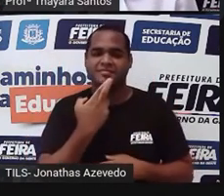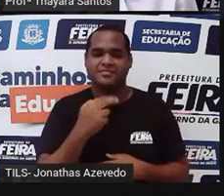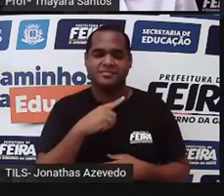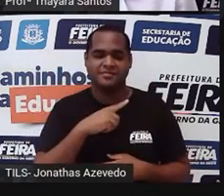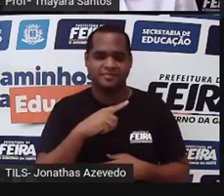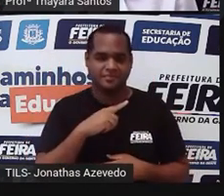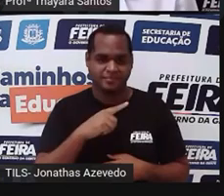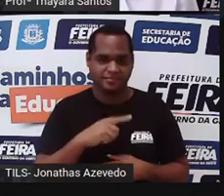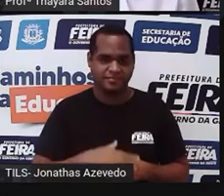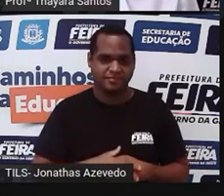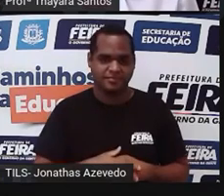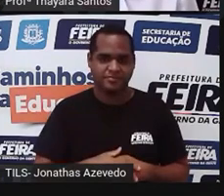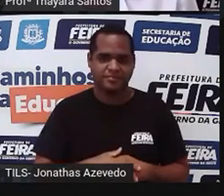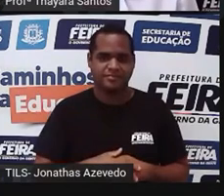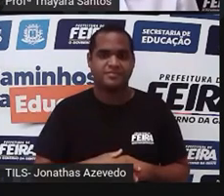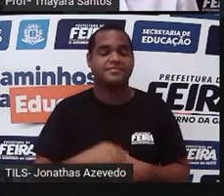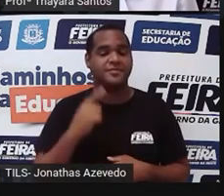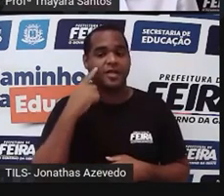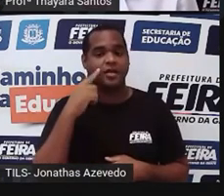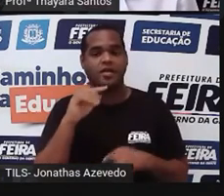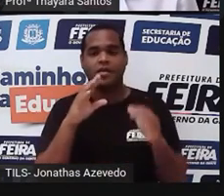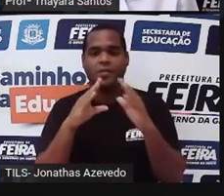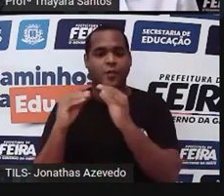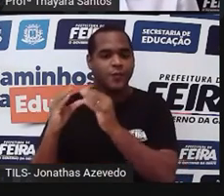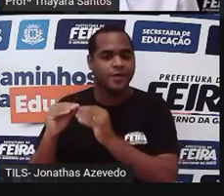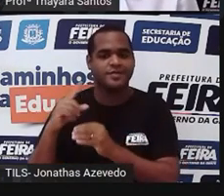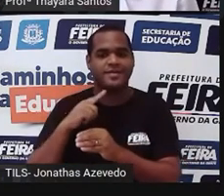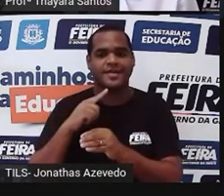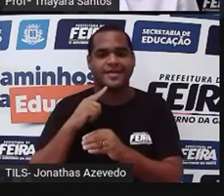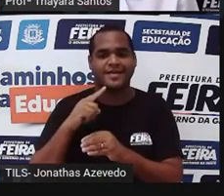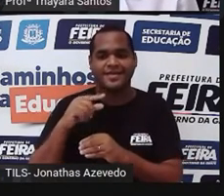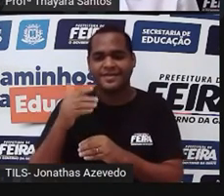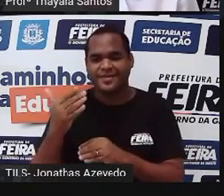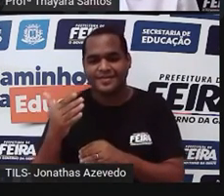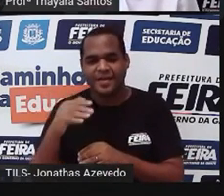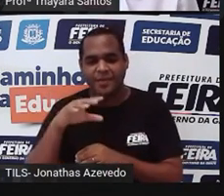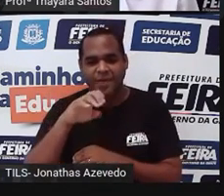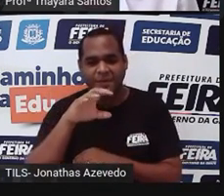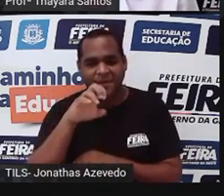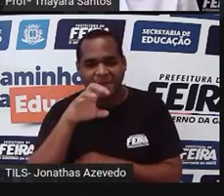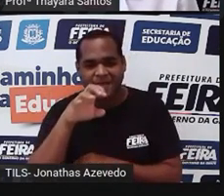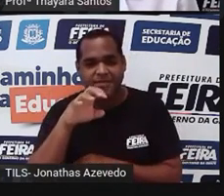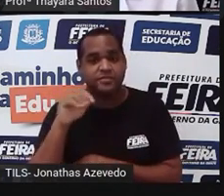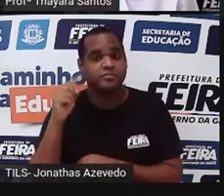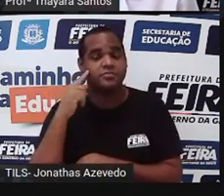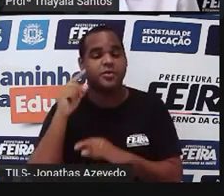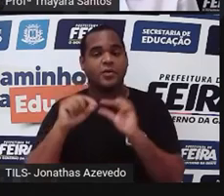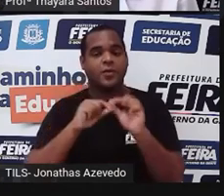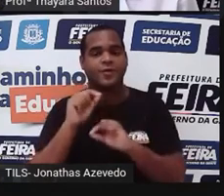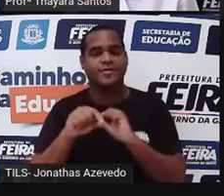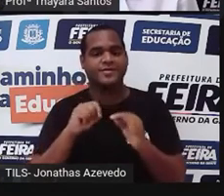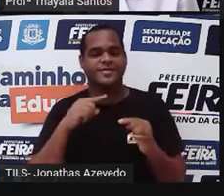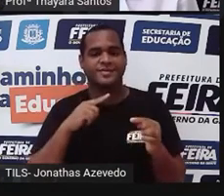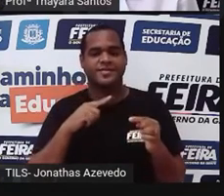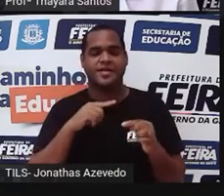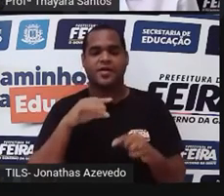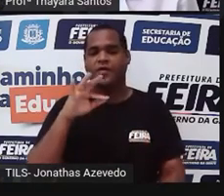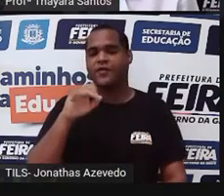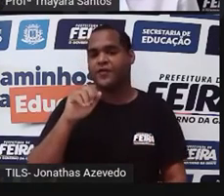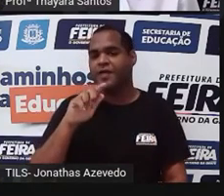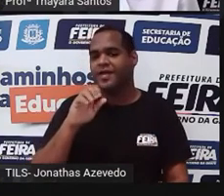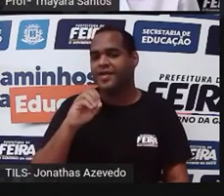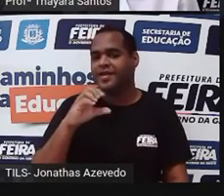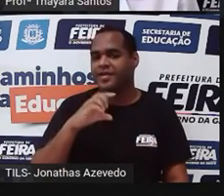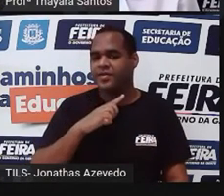é só ir para lá e para cá e fugir desses monstrinhos. Então, está ligada ao fígado e produz uma substância responsável